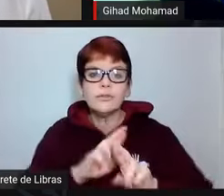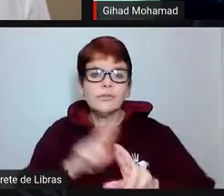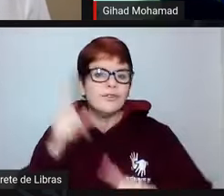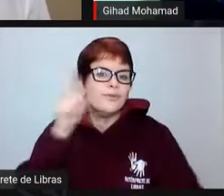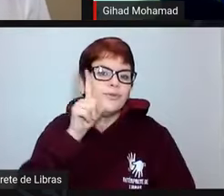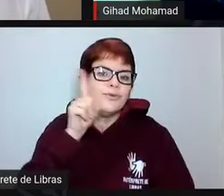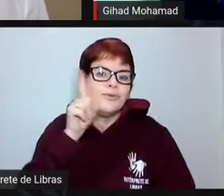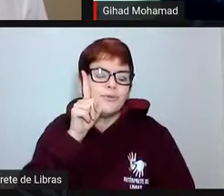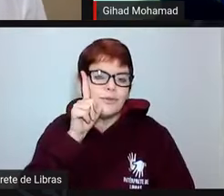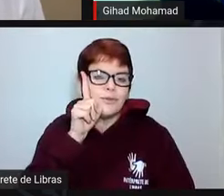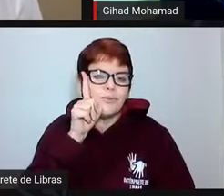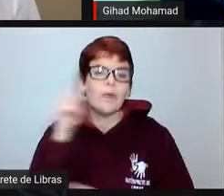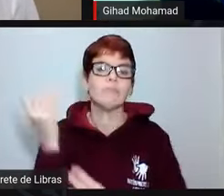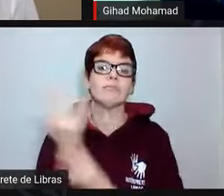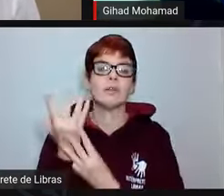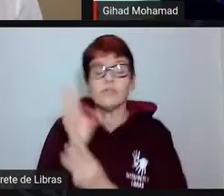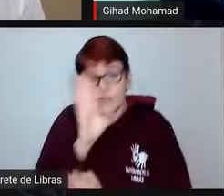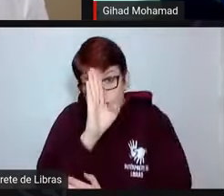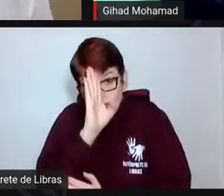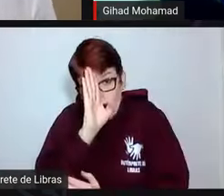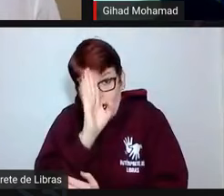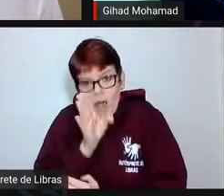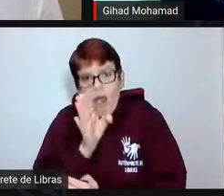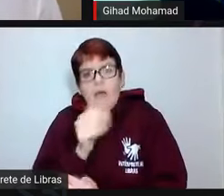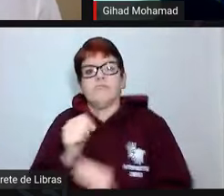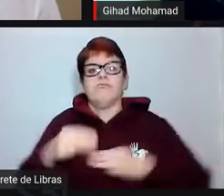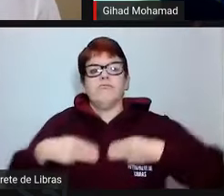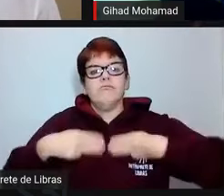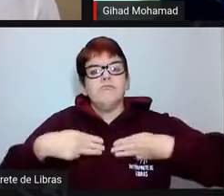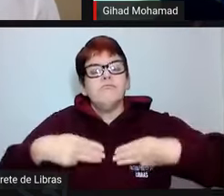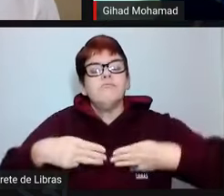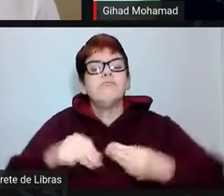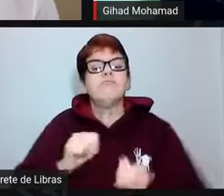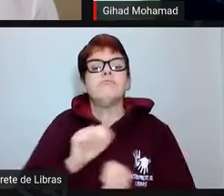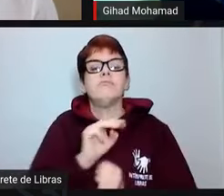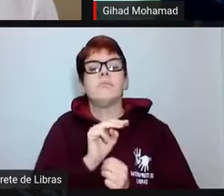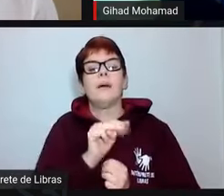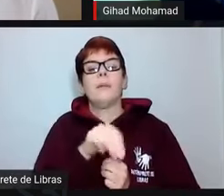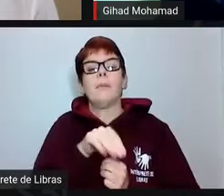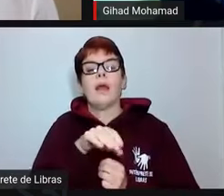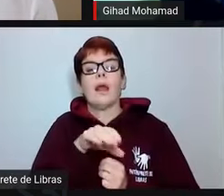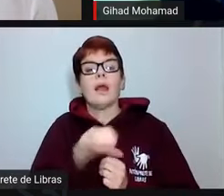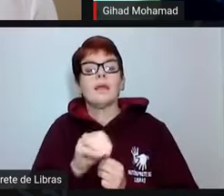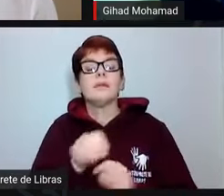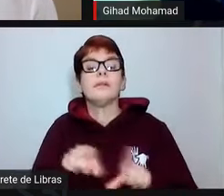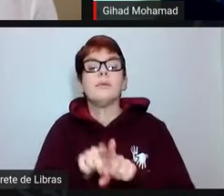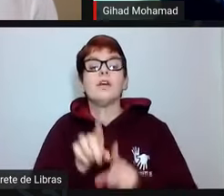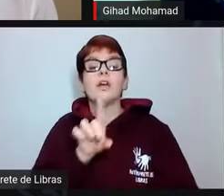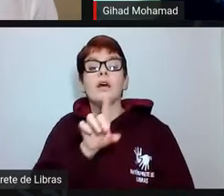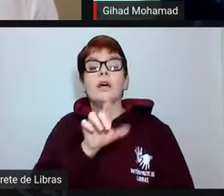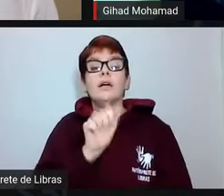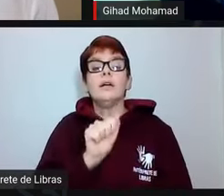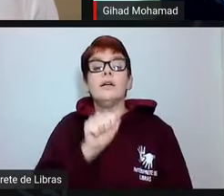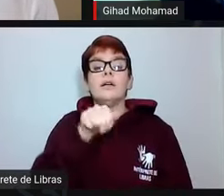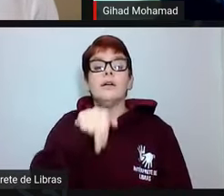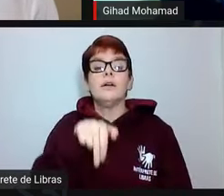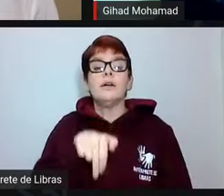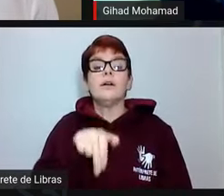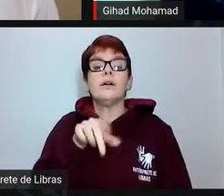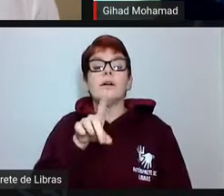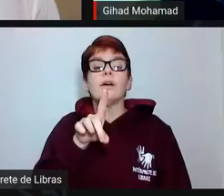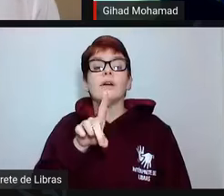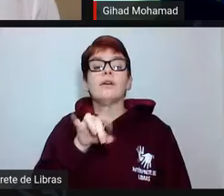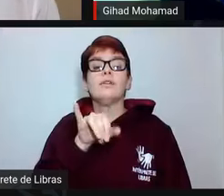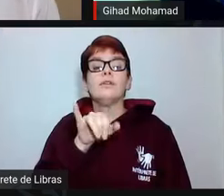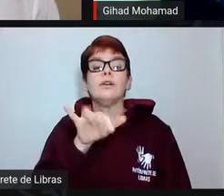da universidade diretamente com o Ministério da Educação e da universidade através da Andifes, das universidades brasileiras através da Andifes.